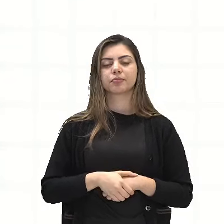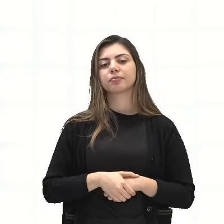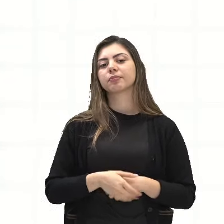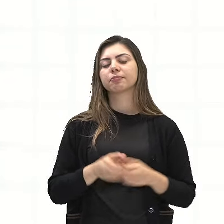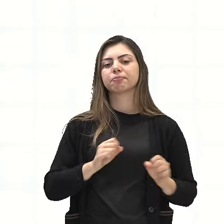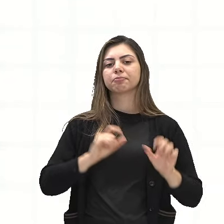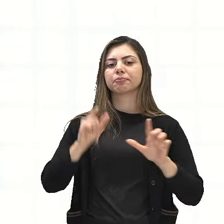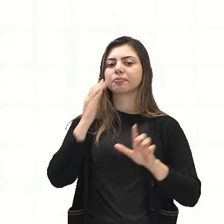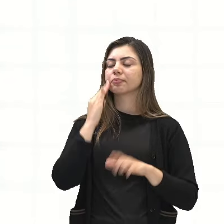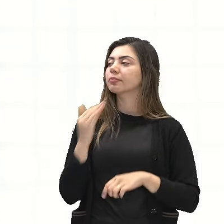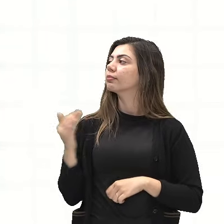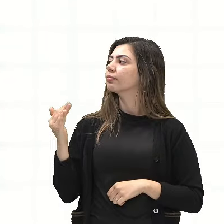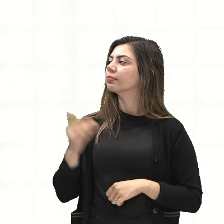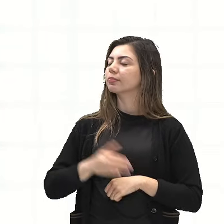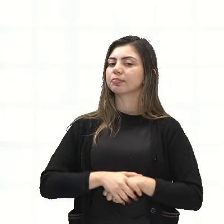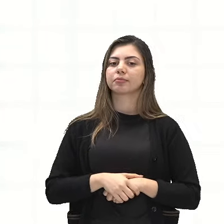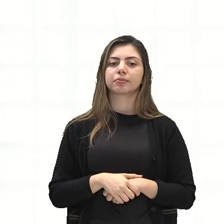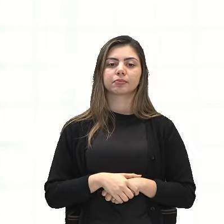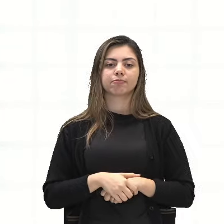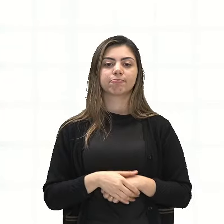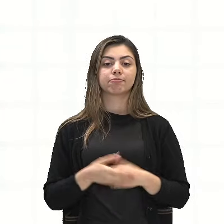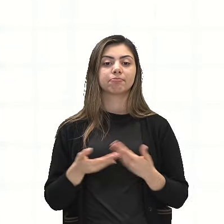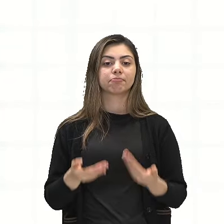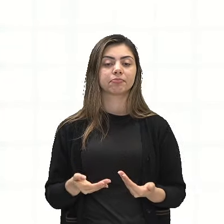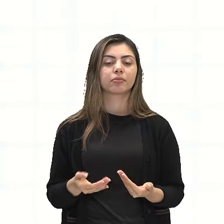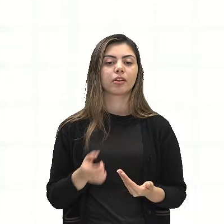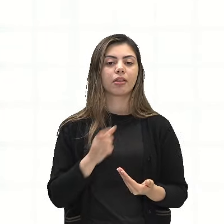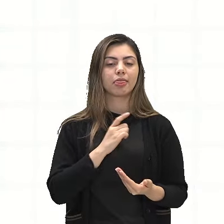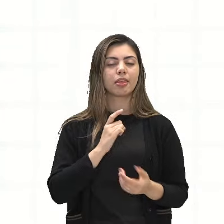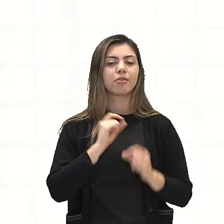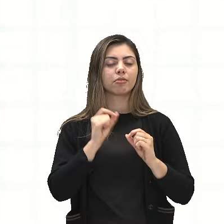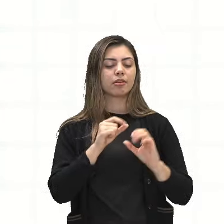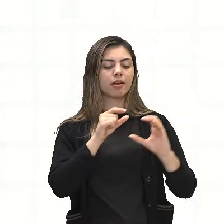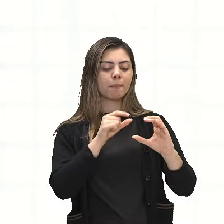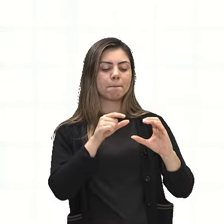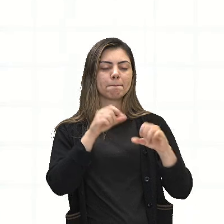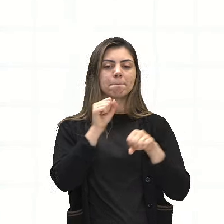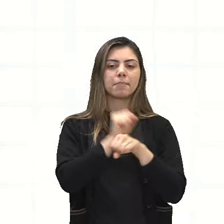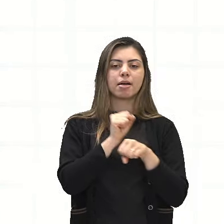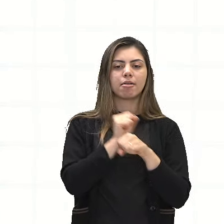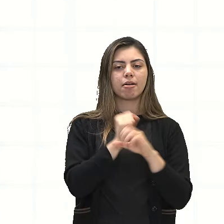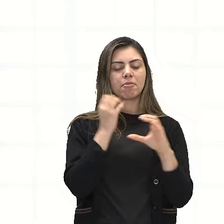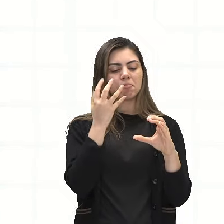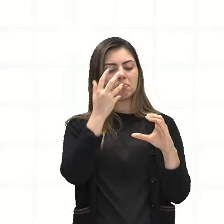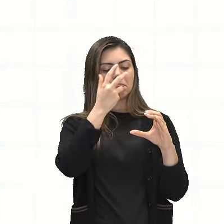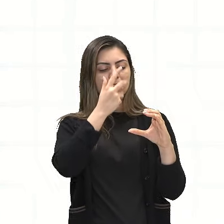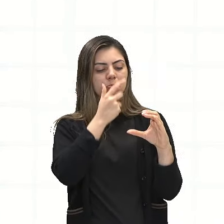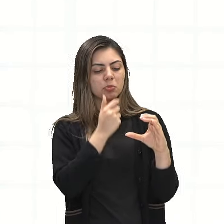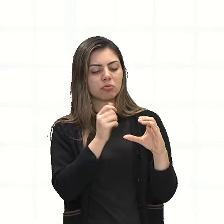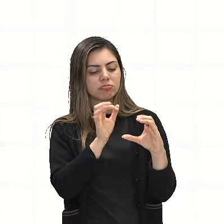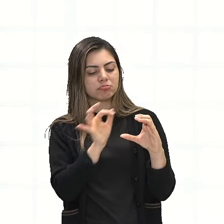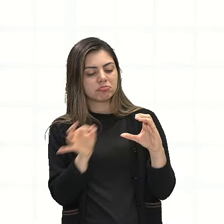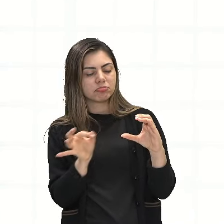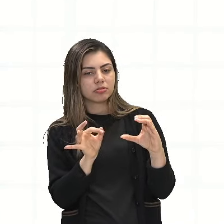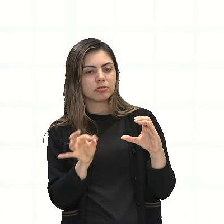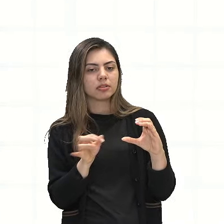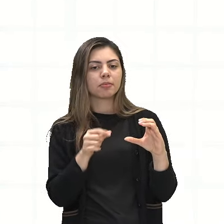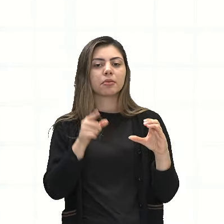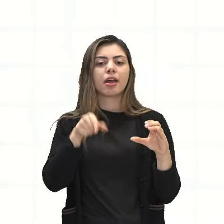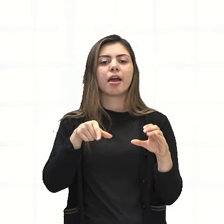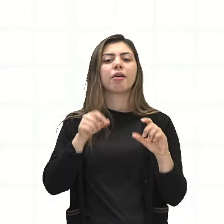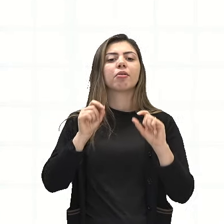na tela. Aquele momento de harmonia, de beleza simples, era